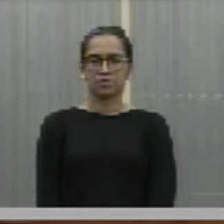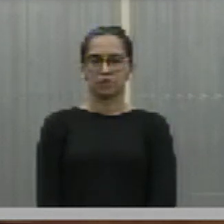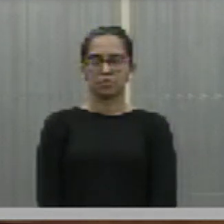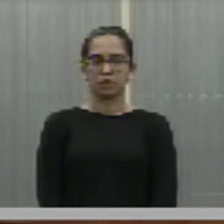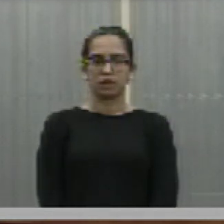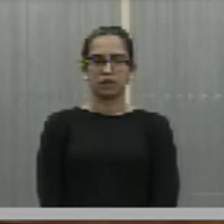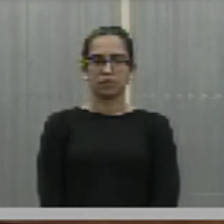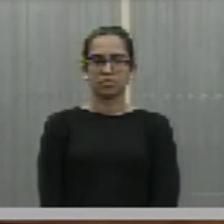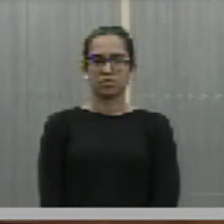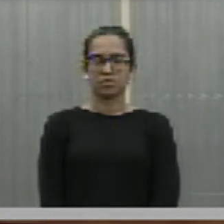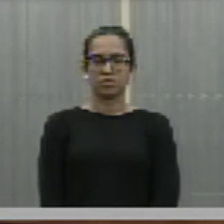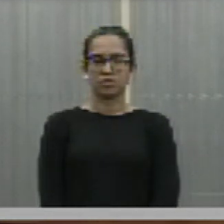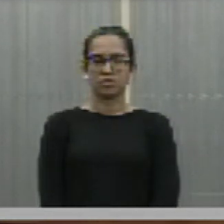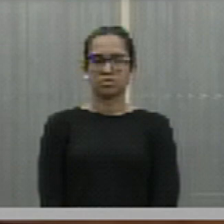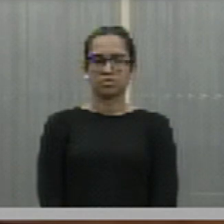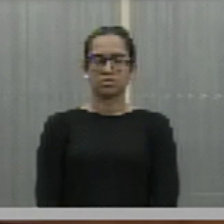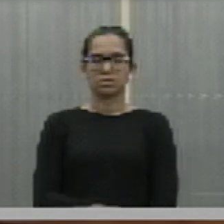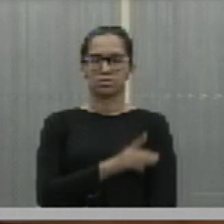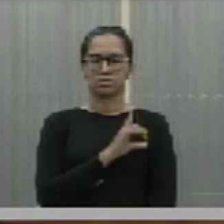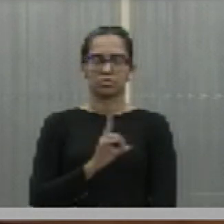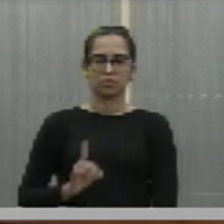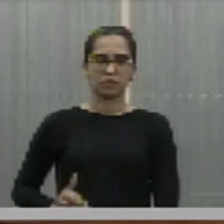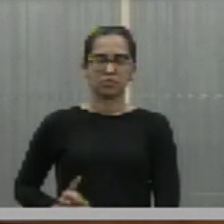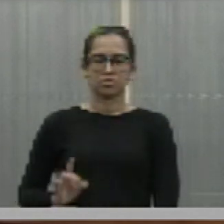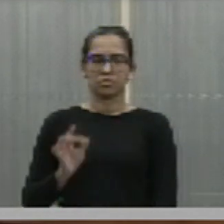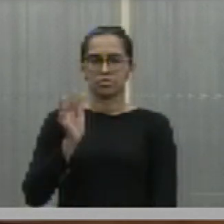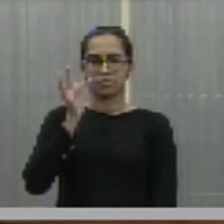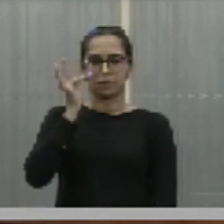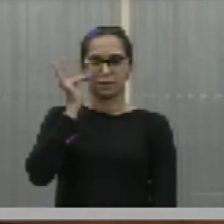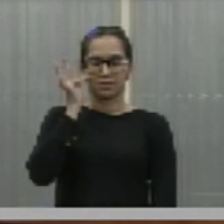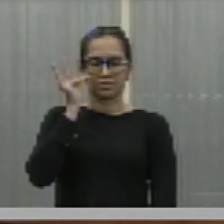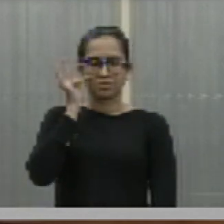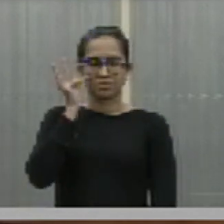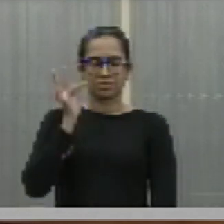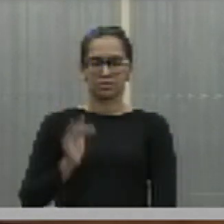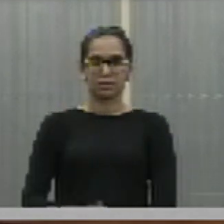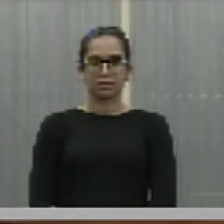Deputado Fábio Novo. Presente.